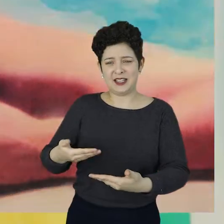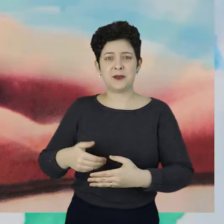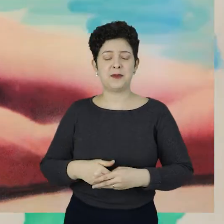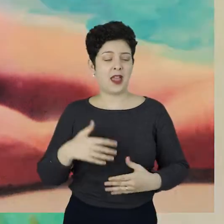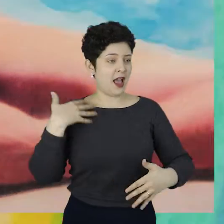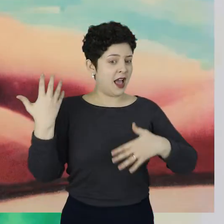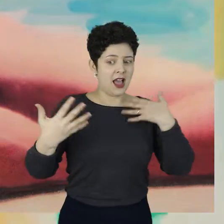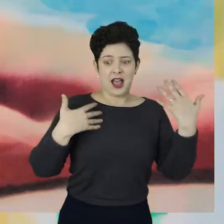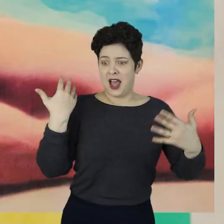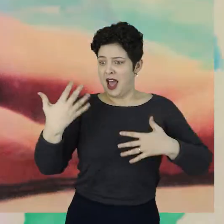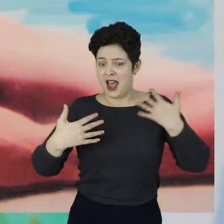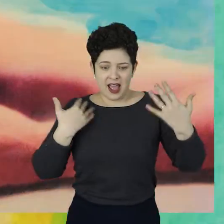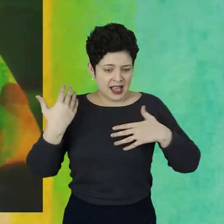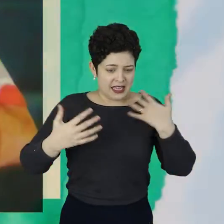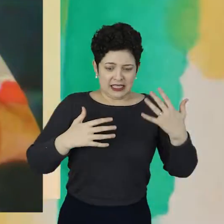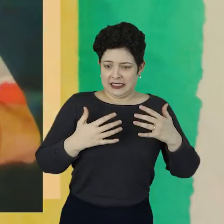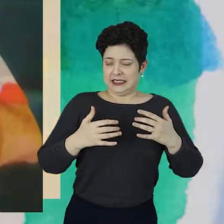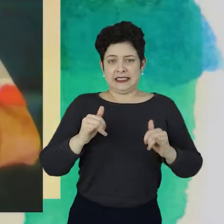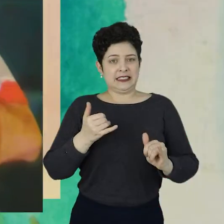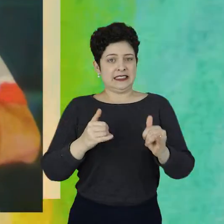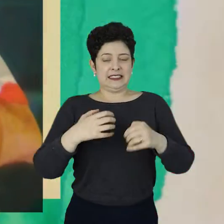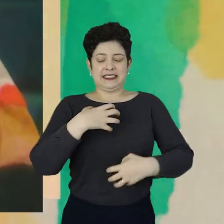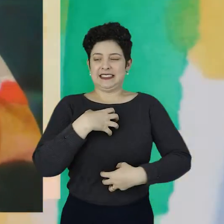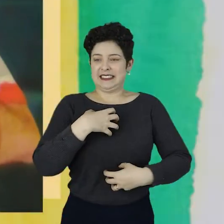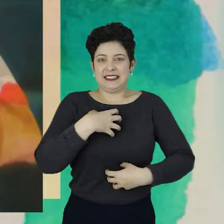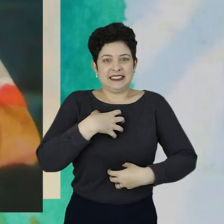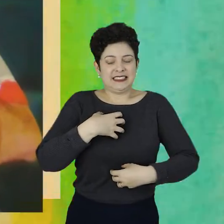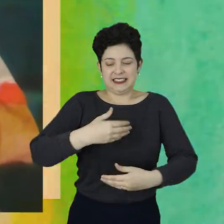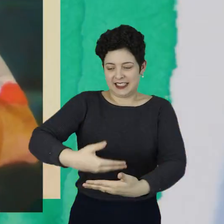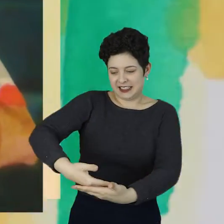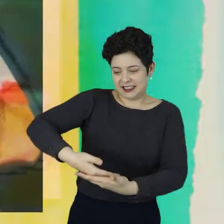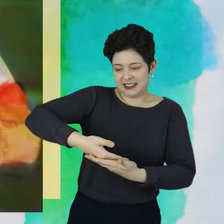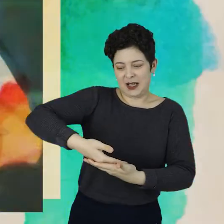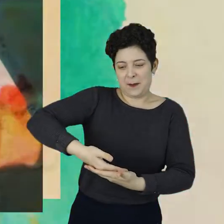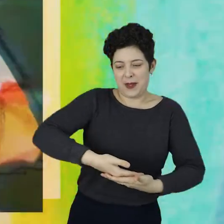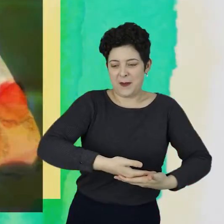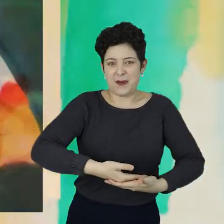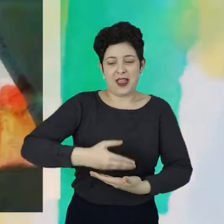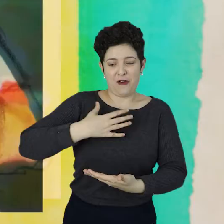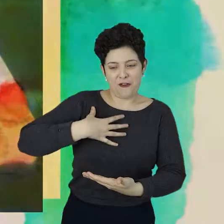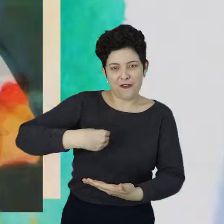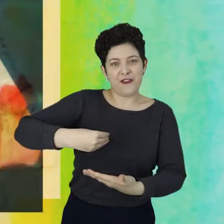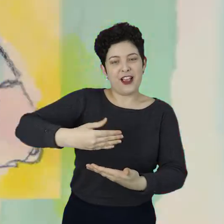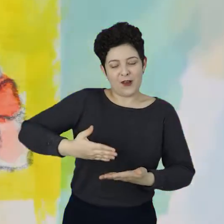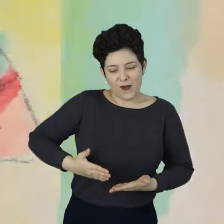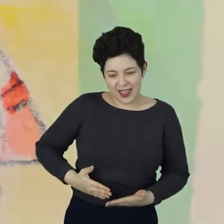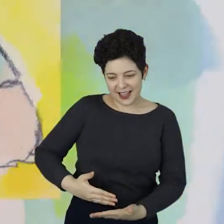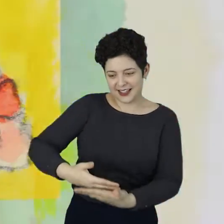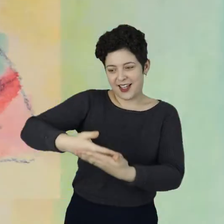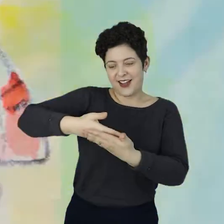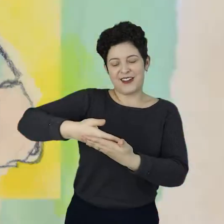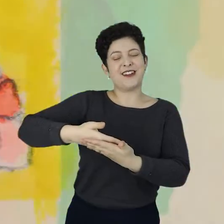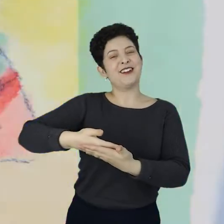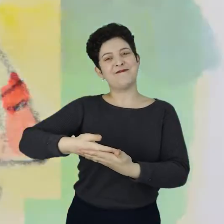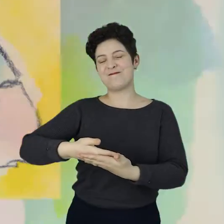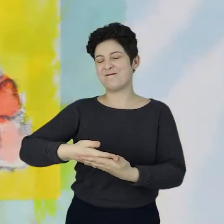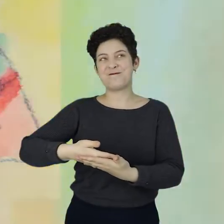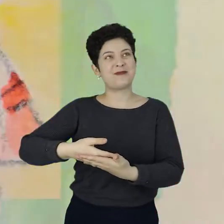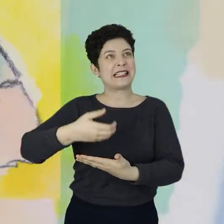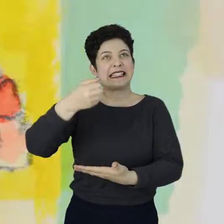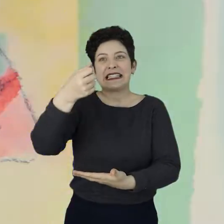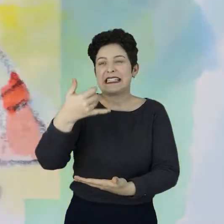Eu tive uma euforia tão grande, sensação muito boa você receber nos seus braços, seu filho que acabou de nascer. Nossa,